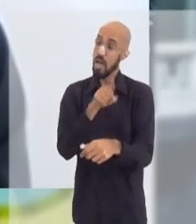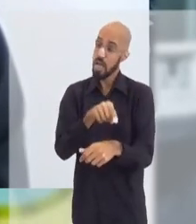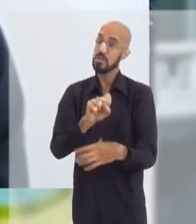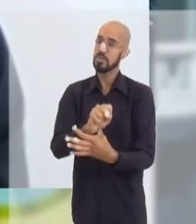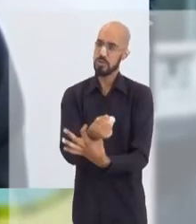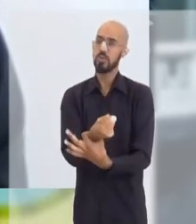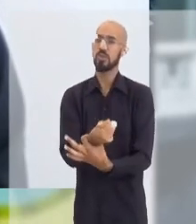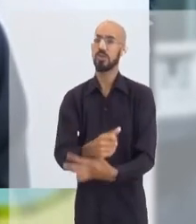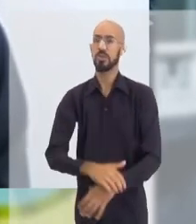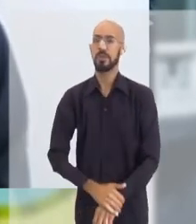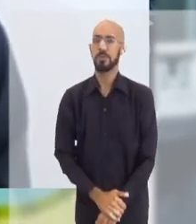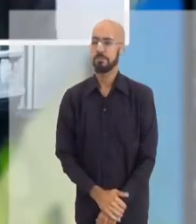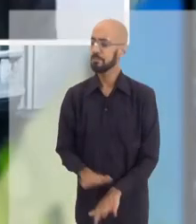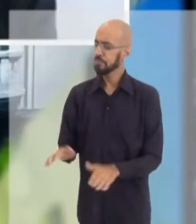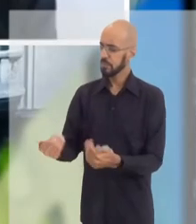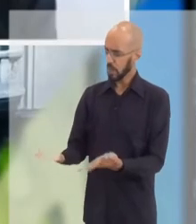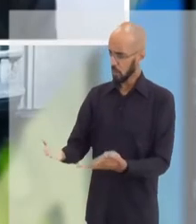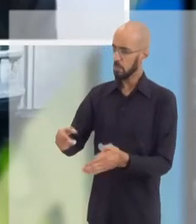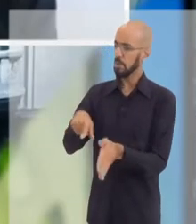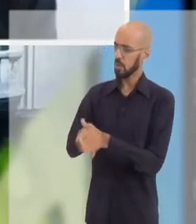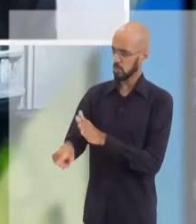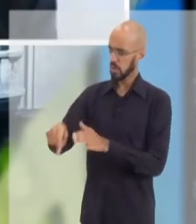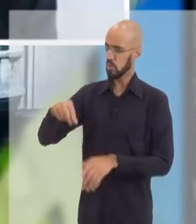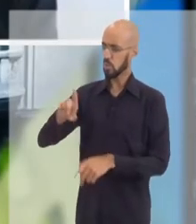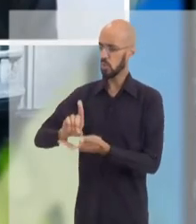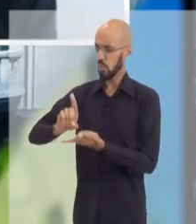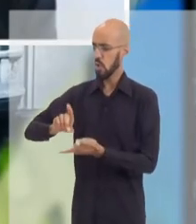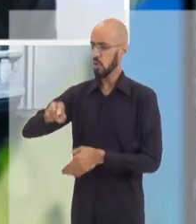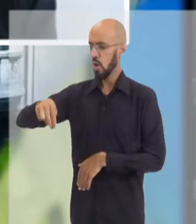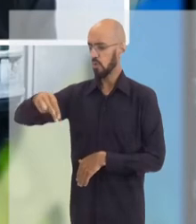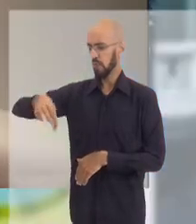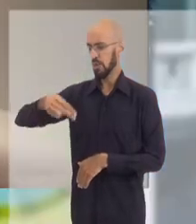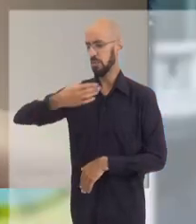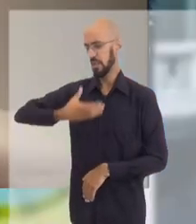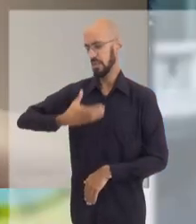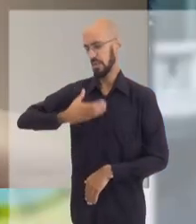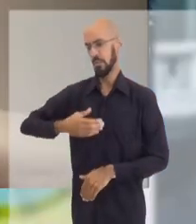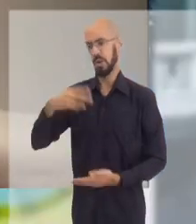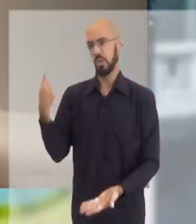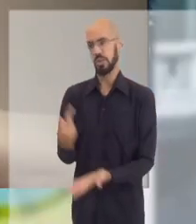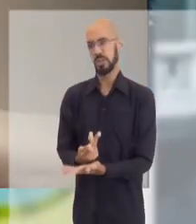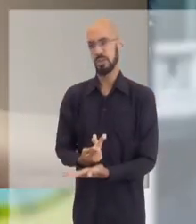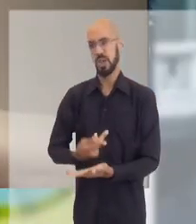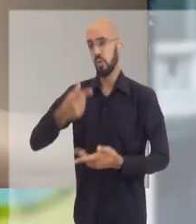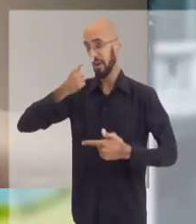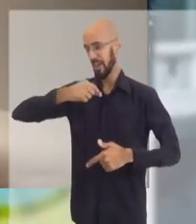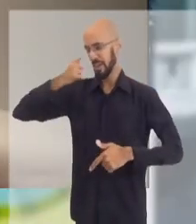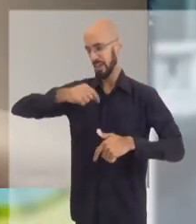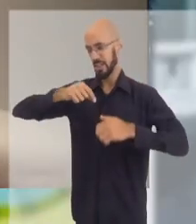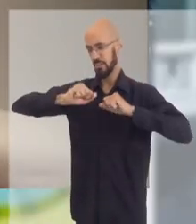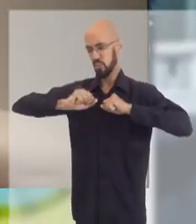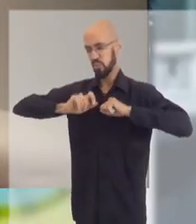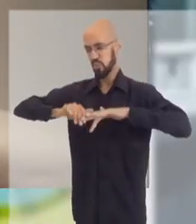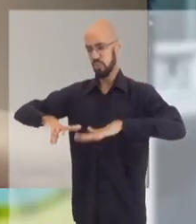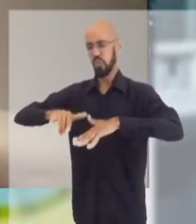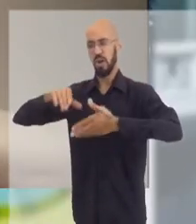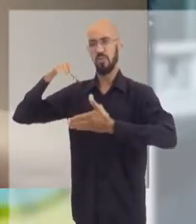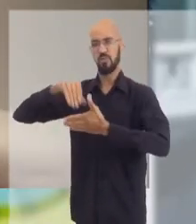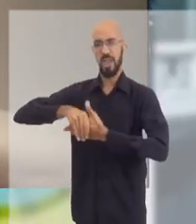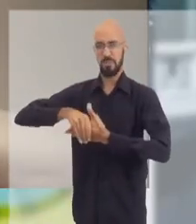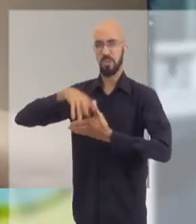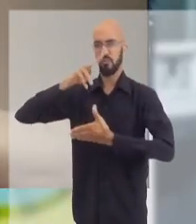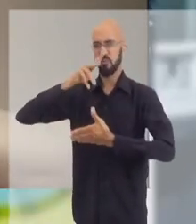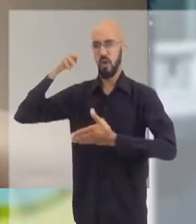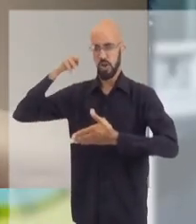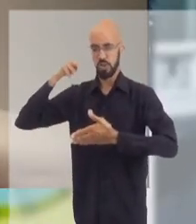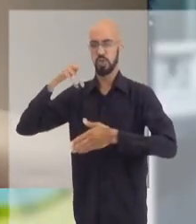é segura, vamos vacinar a criança. Doutor, em novembro e dezembro do ano passado, 2021, houve um surto de gripe com febres